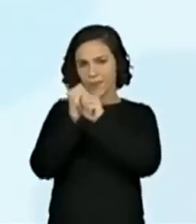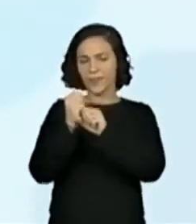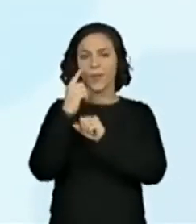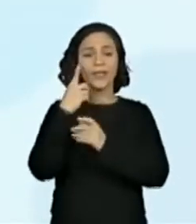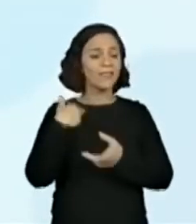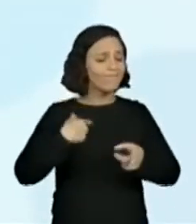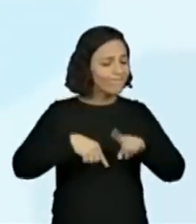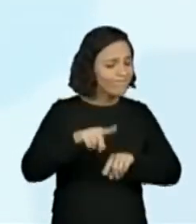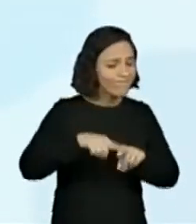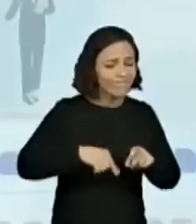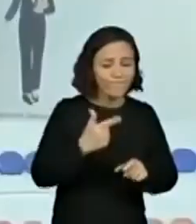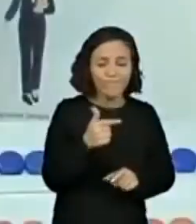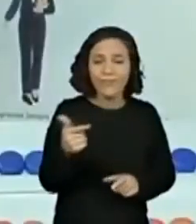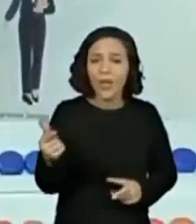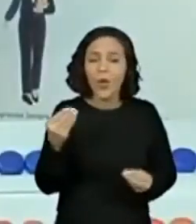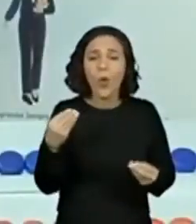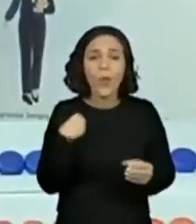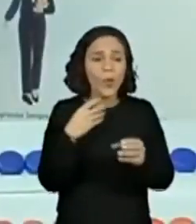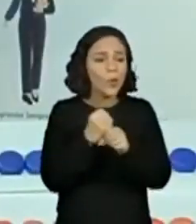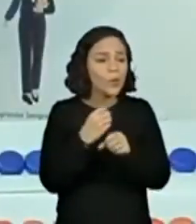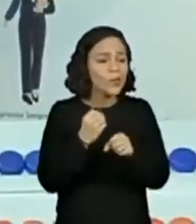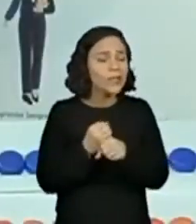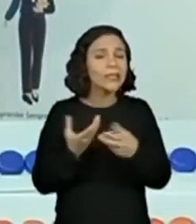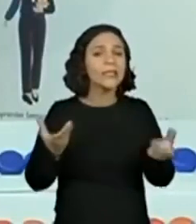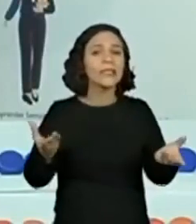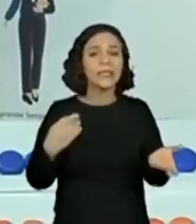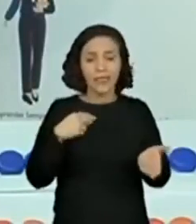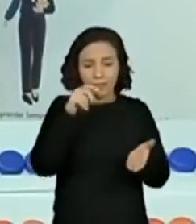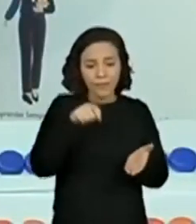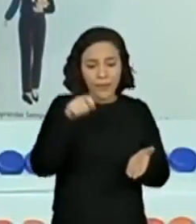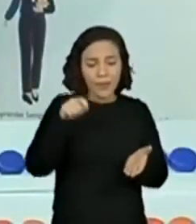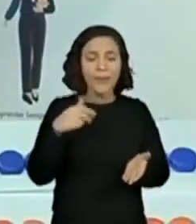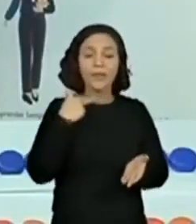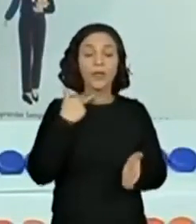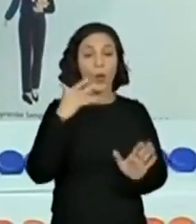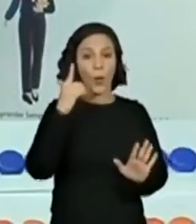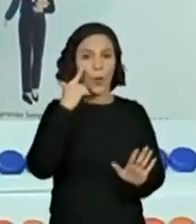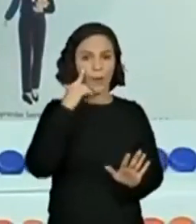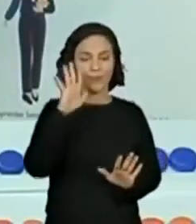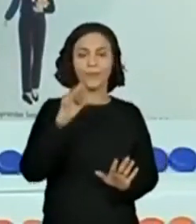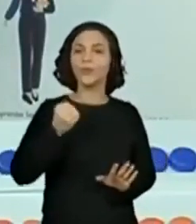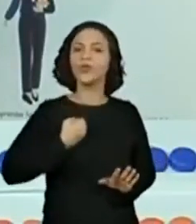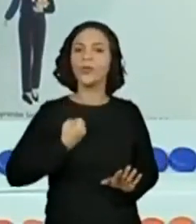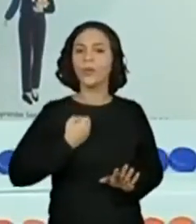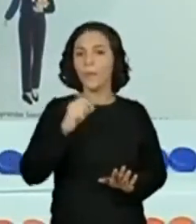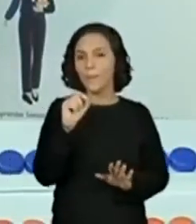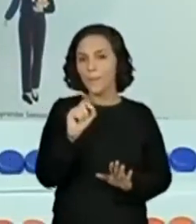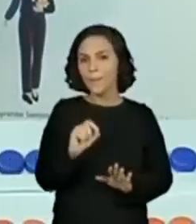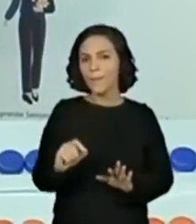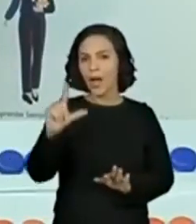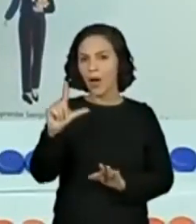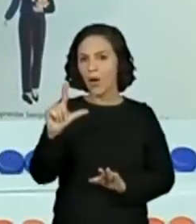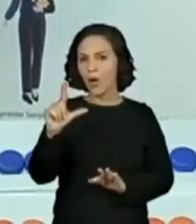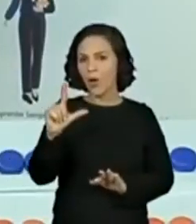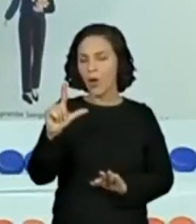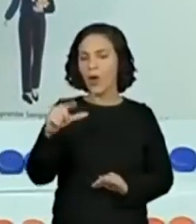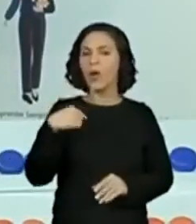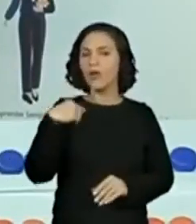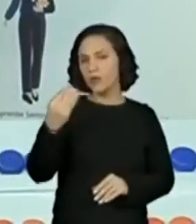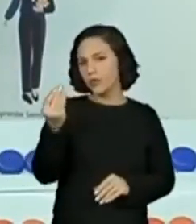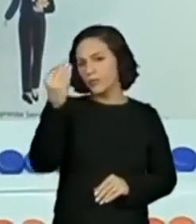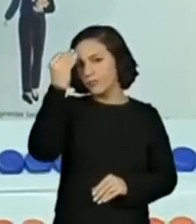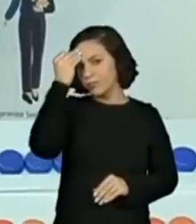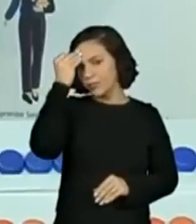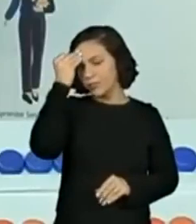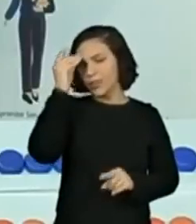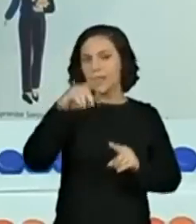material, não tenho ali naquele momento como ficar fazendo risquinho. Qual é o número que eu coloco na cabeça para somar e aí